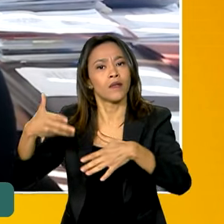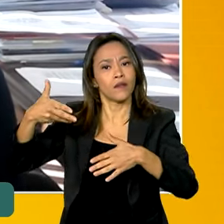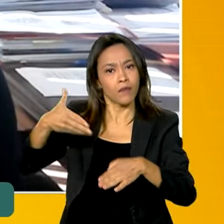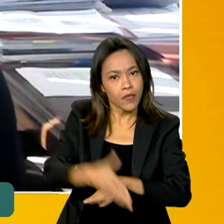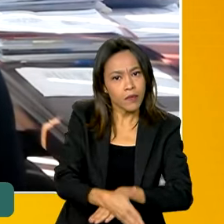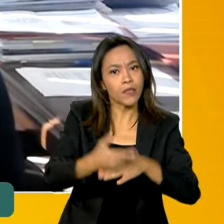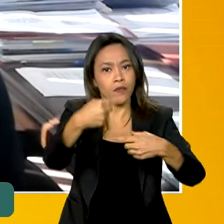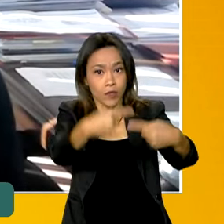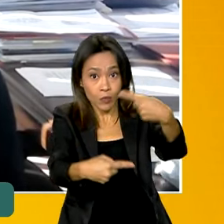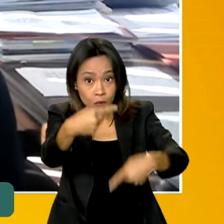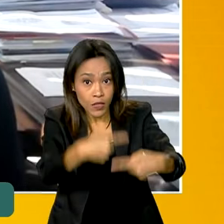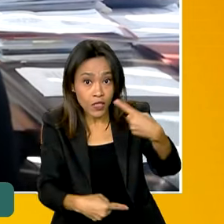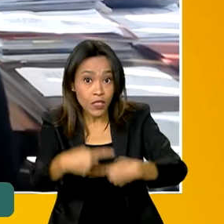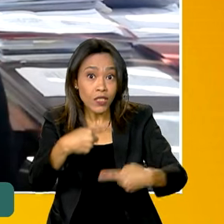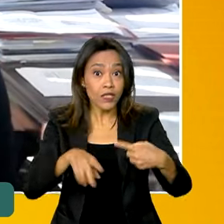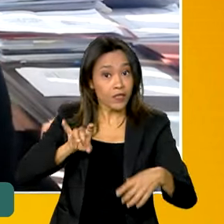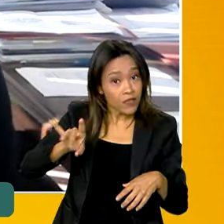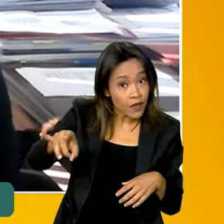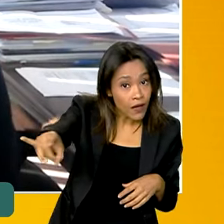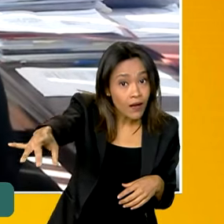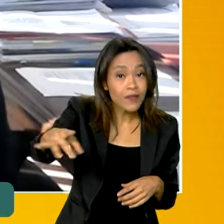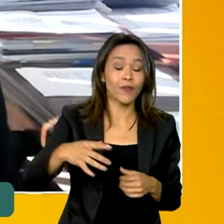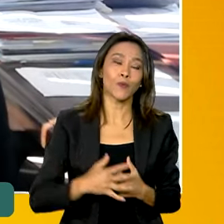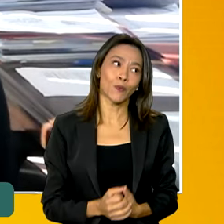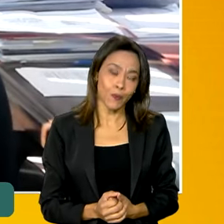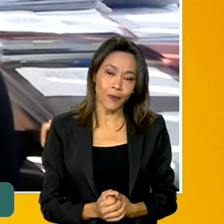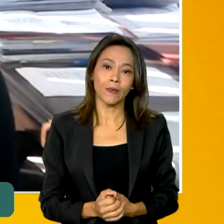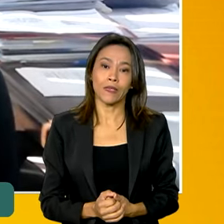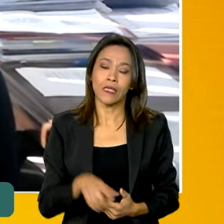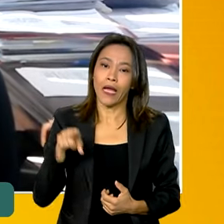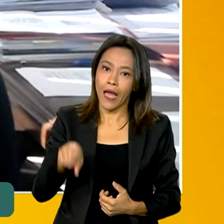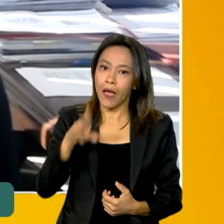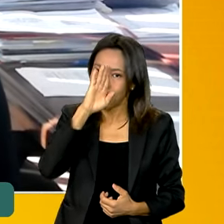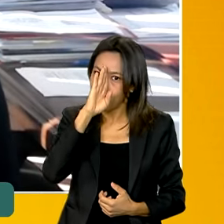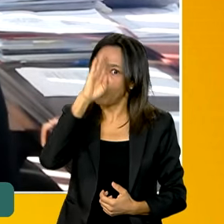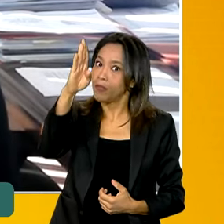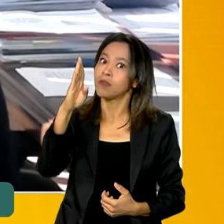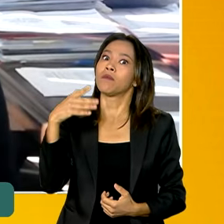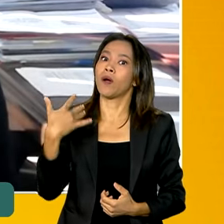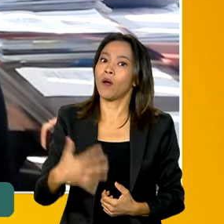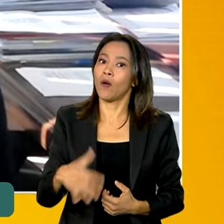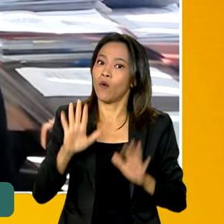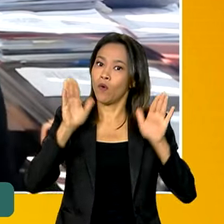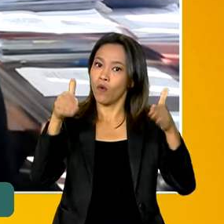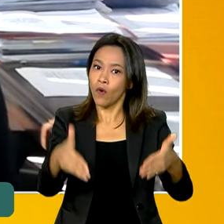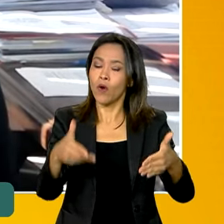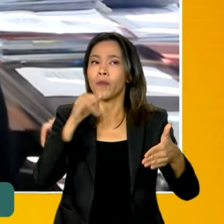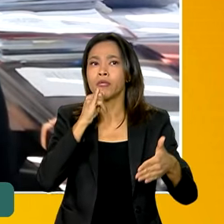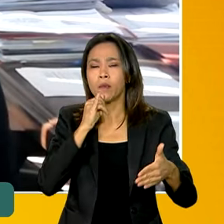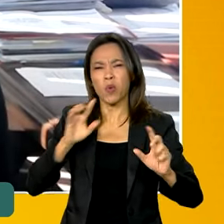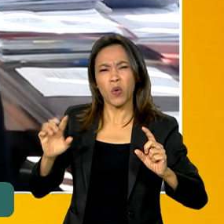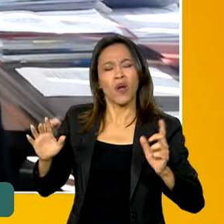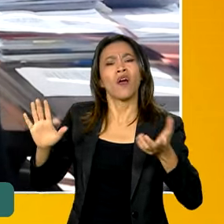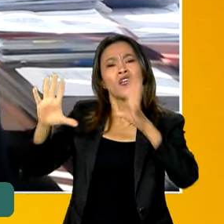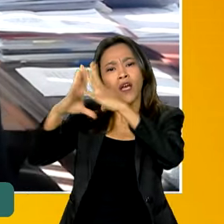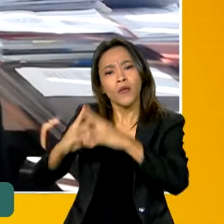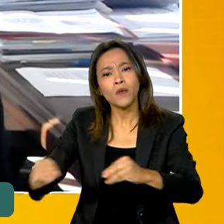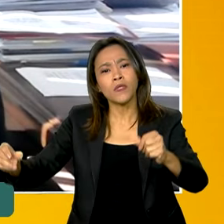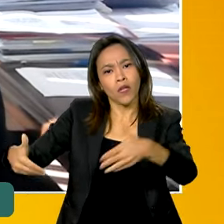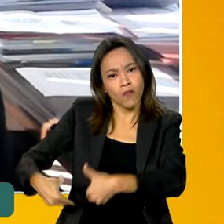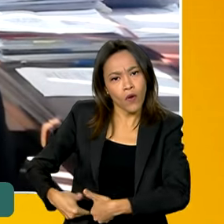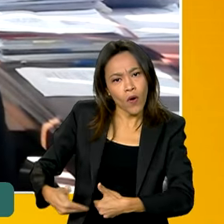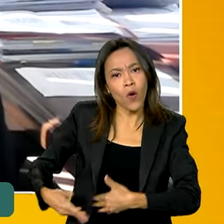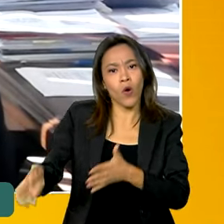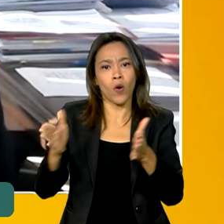políticas de cada ministério com grandes prioridades nacionais, como o combate à fome, como o enfrentamento às